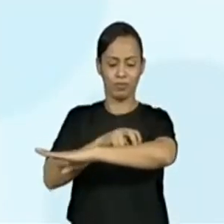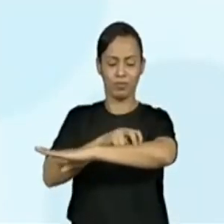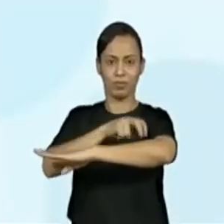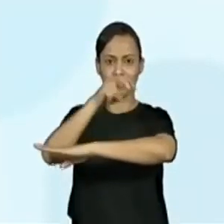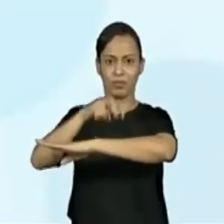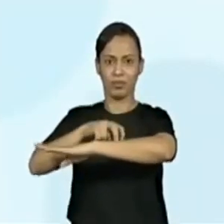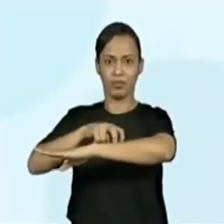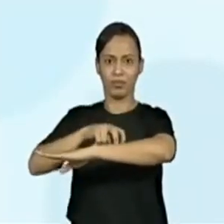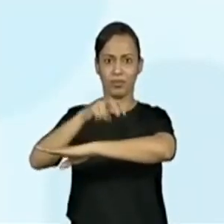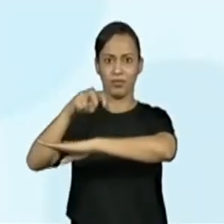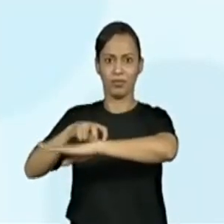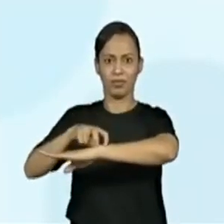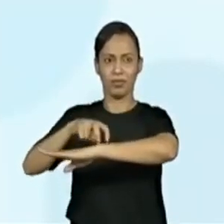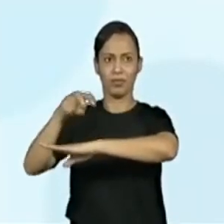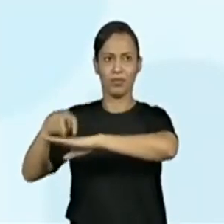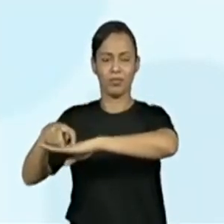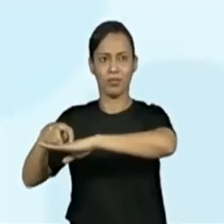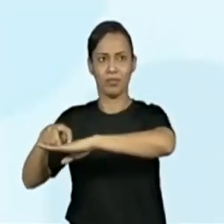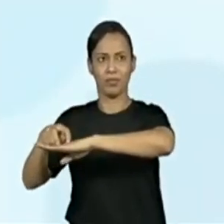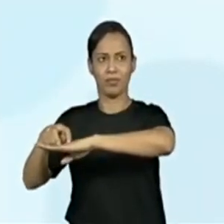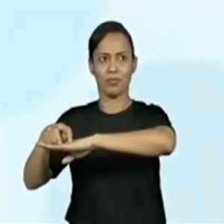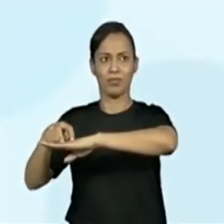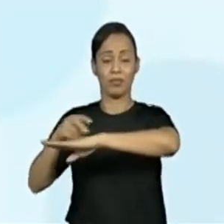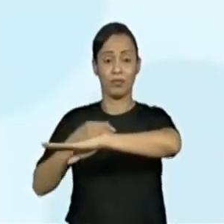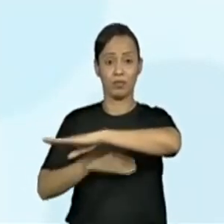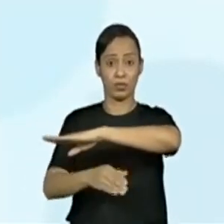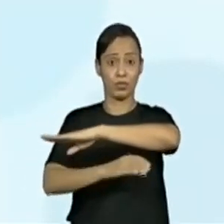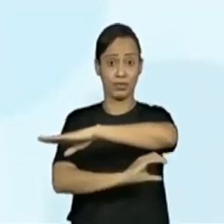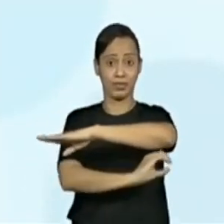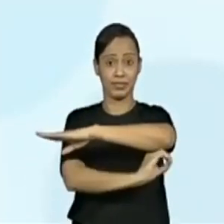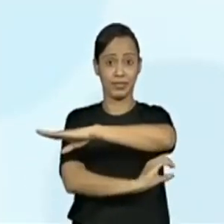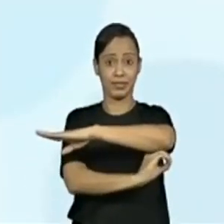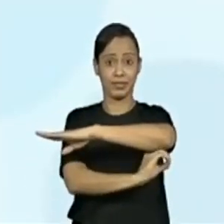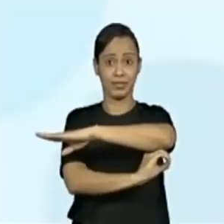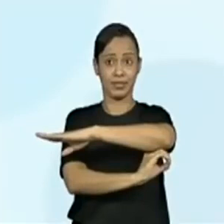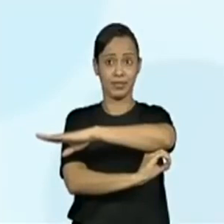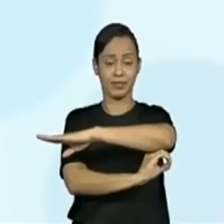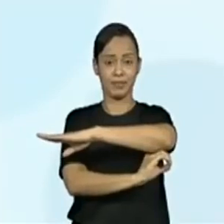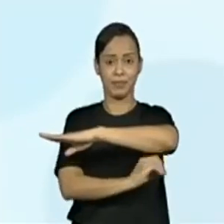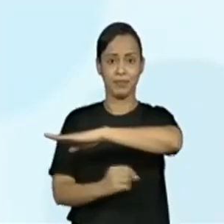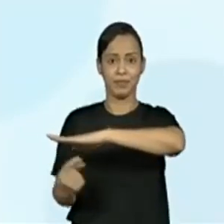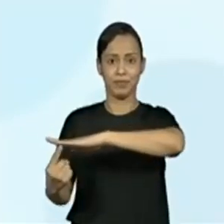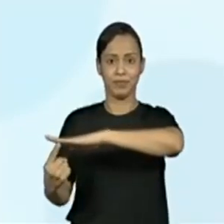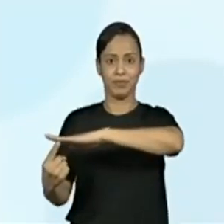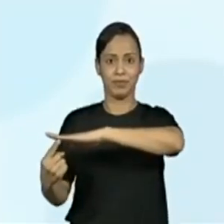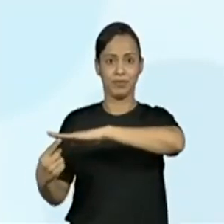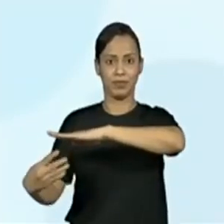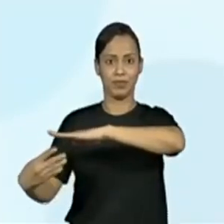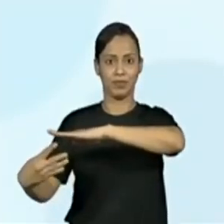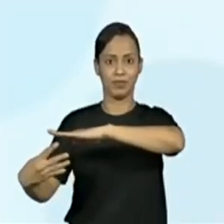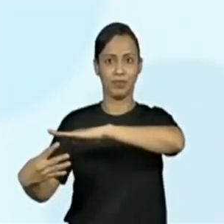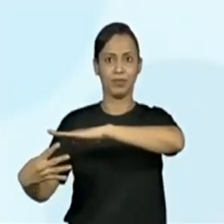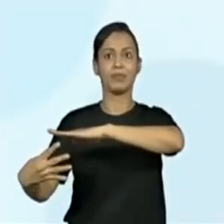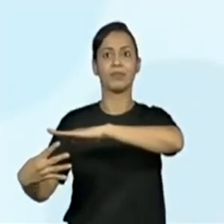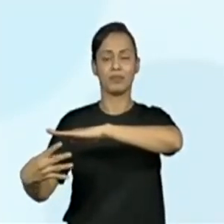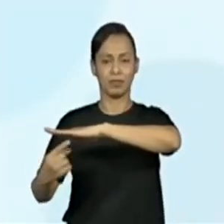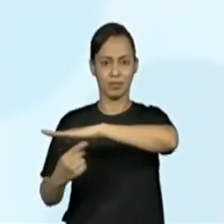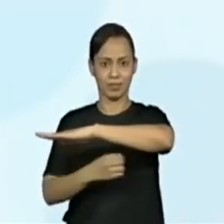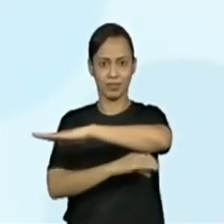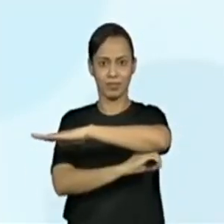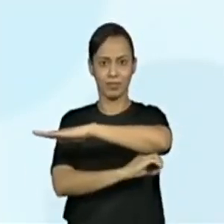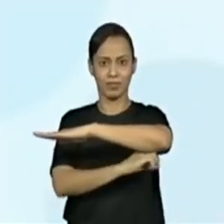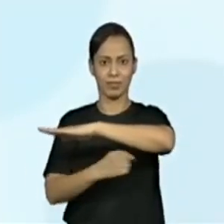lá no número 0 e termina no número 14. Parece que ela está andando... Ah, ela é crescente também.